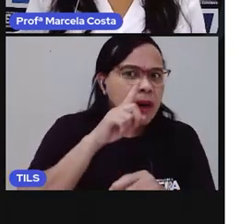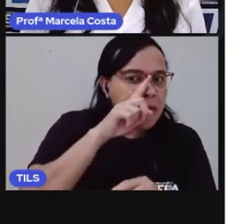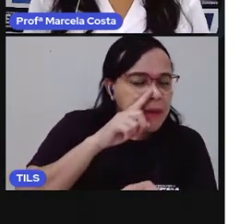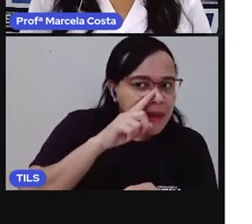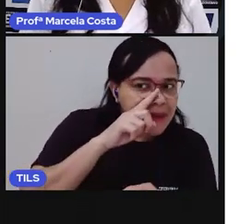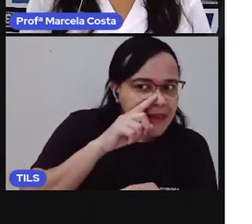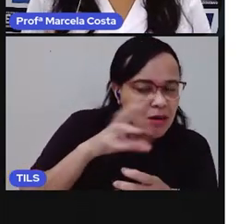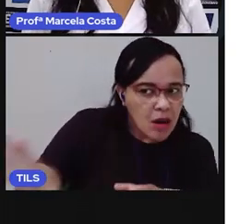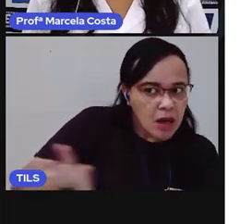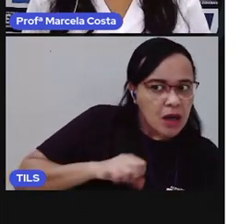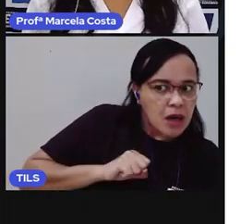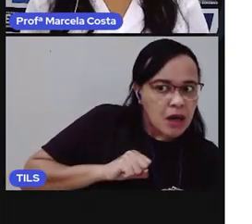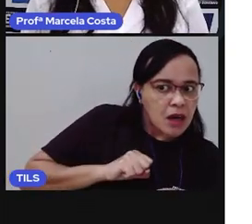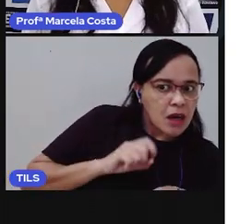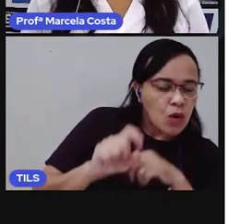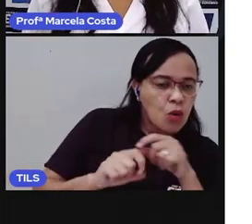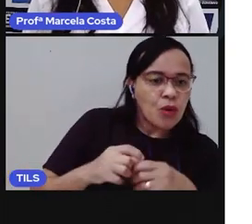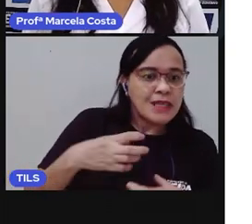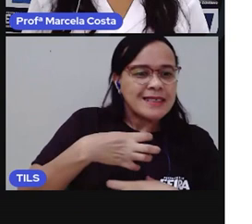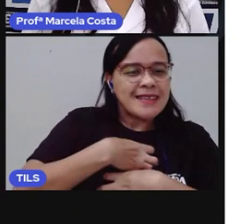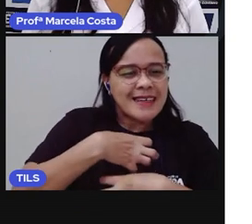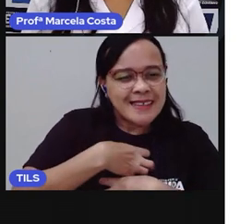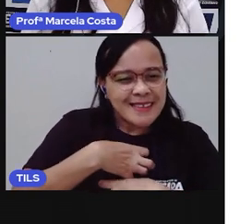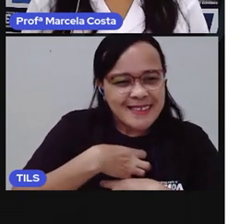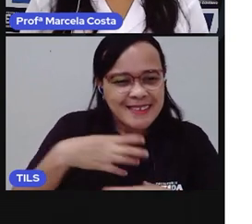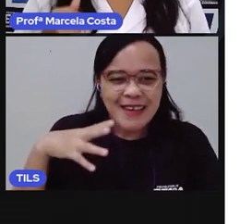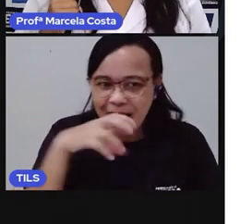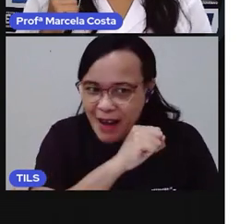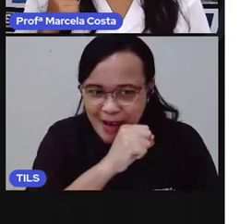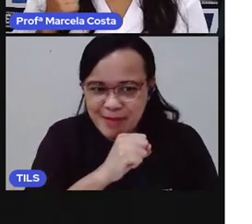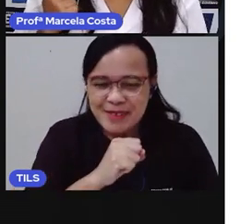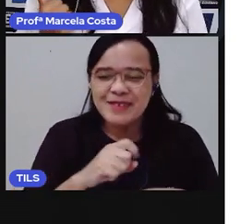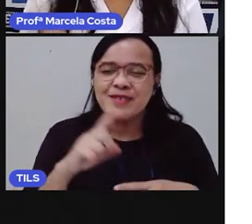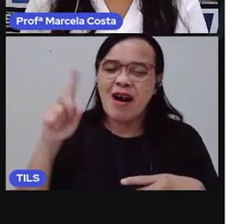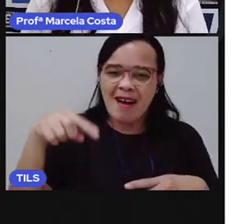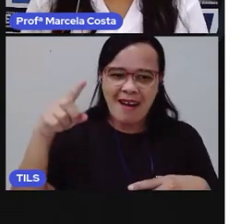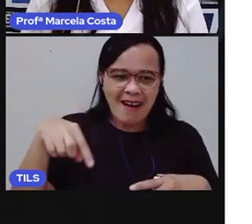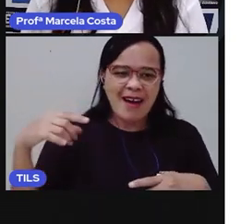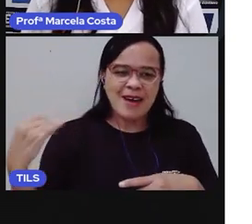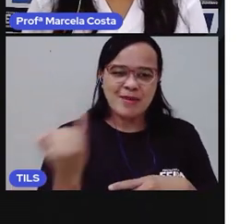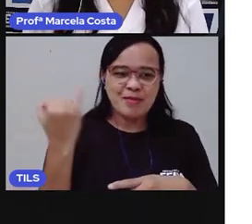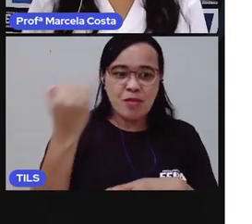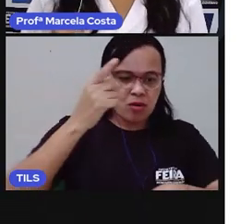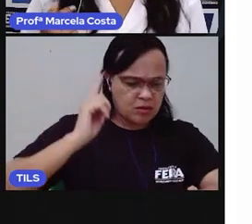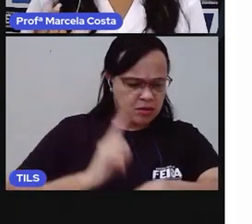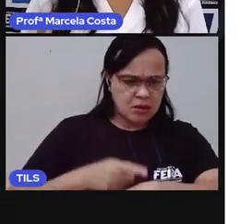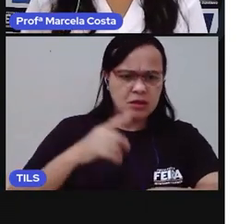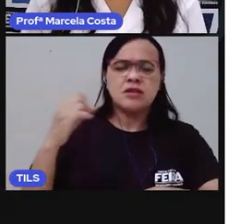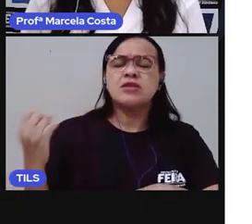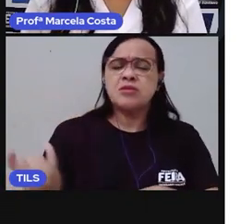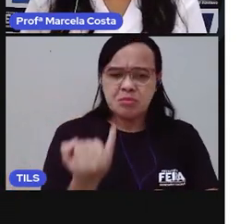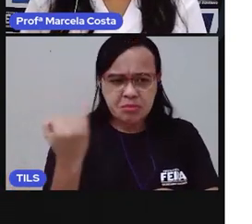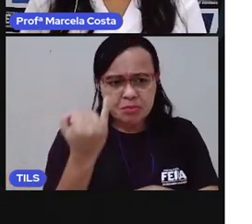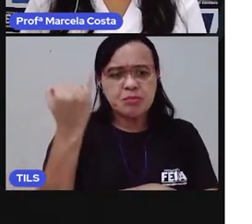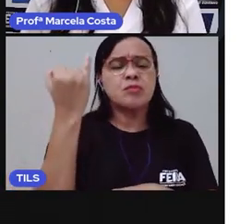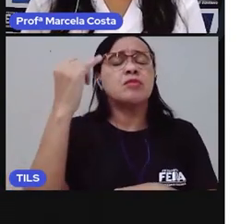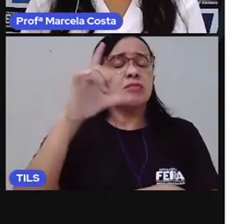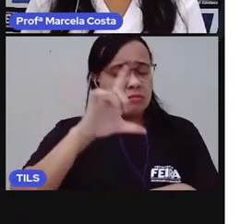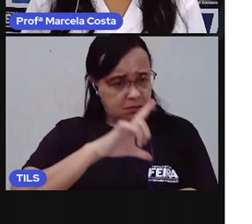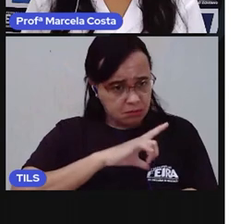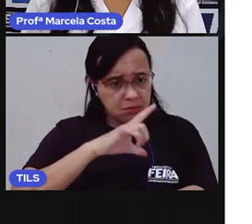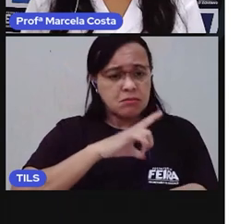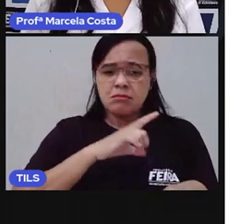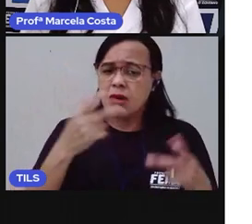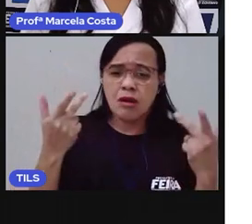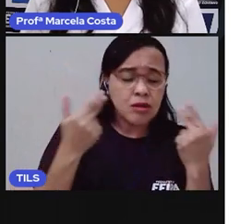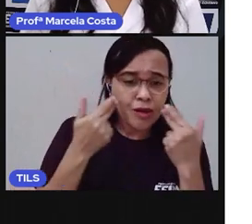O medo, como as outras emoções, ele é importante na hora certa, na intensidade certa.